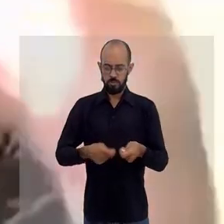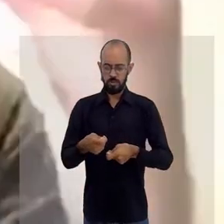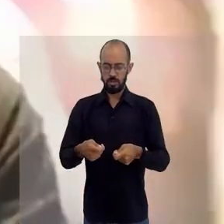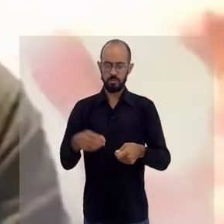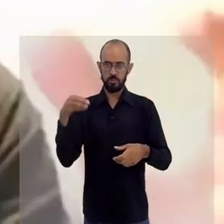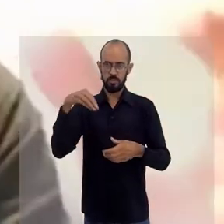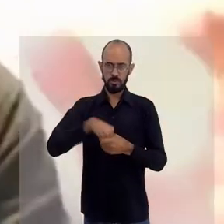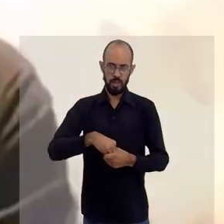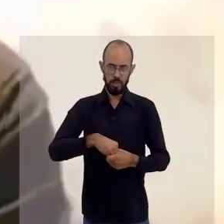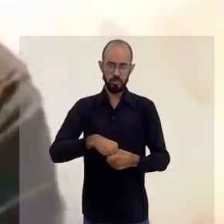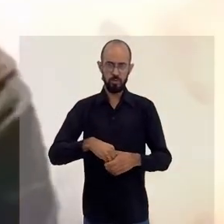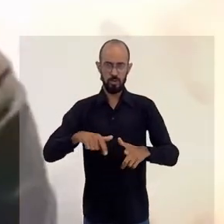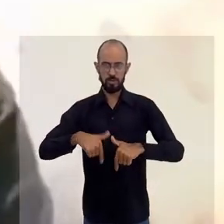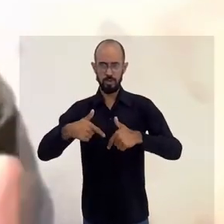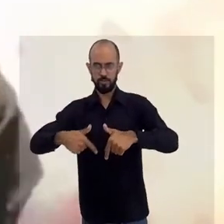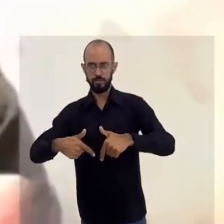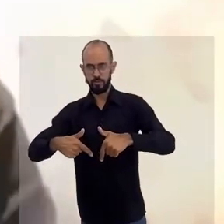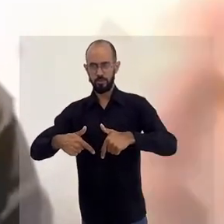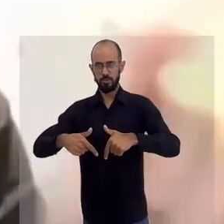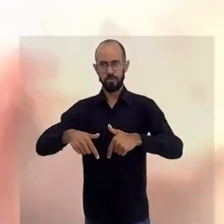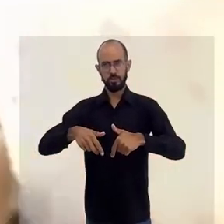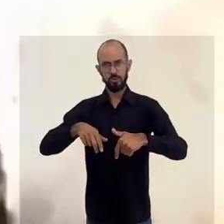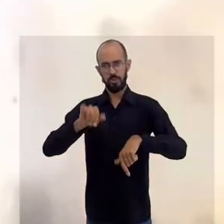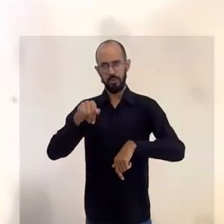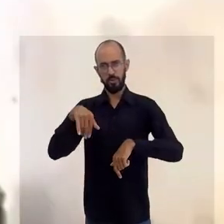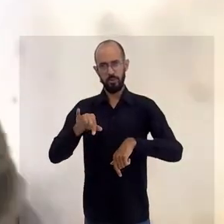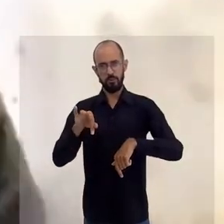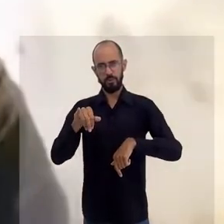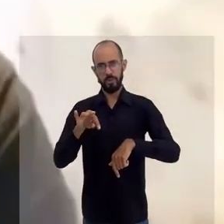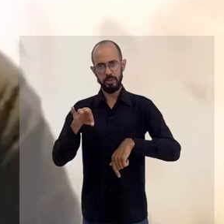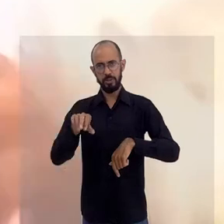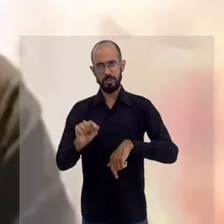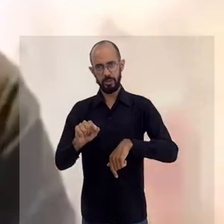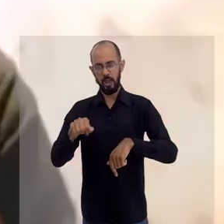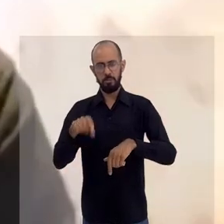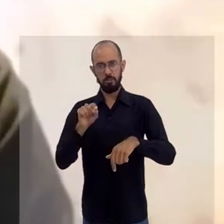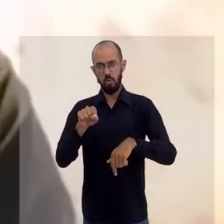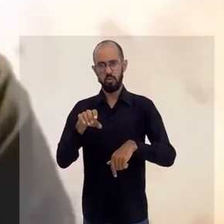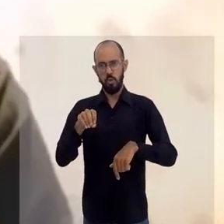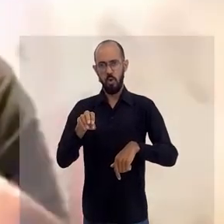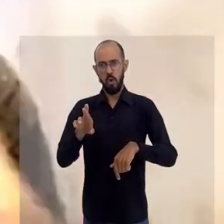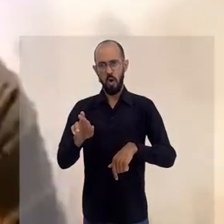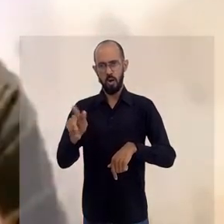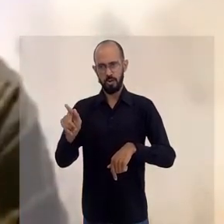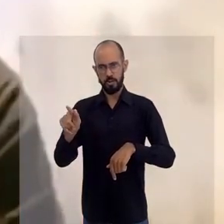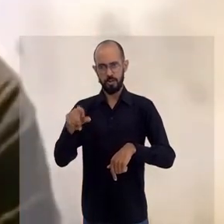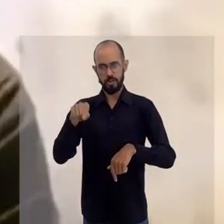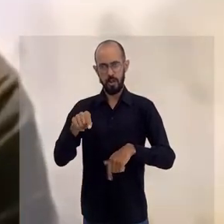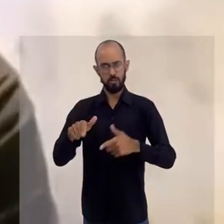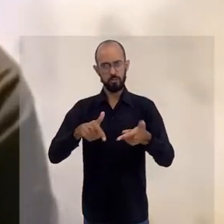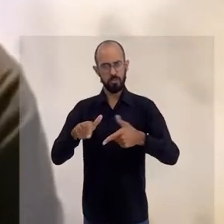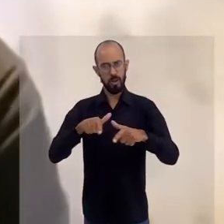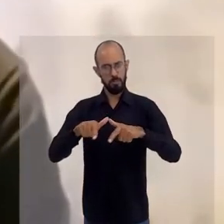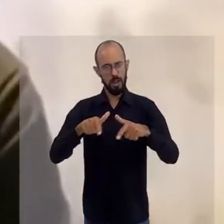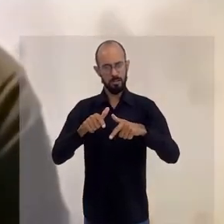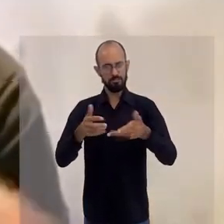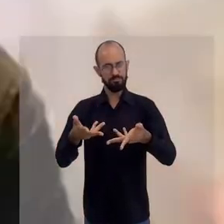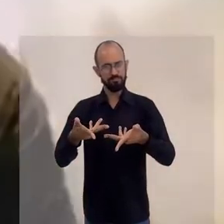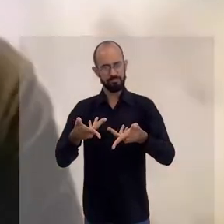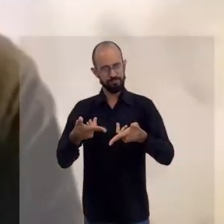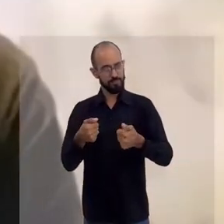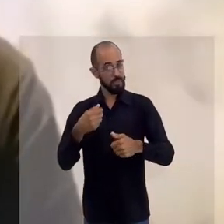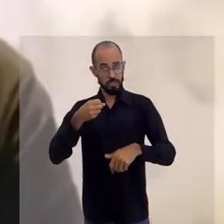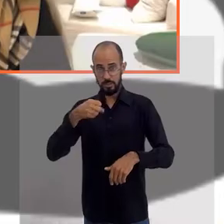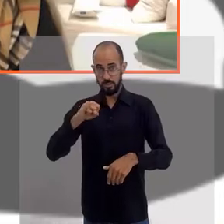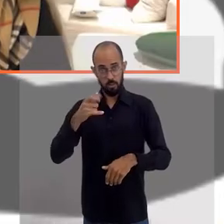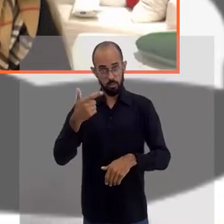gerido dentro dessa Atitude Infinita, atitudeninfinita.org, que também é um trabalho belíssimo. Se eu não confiasse,